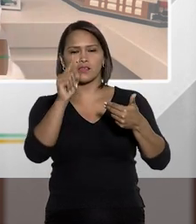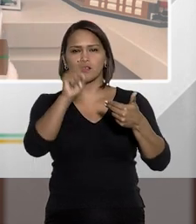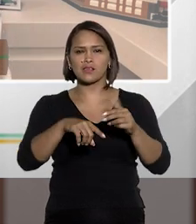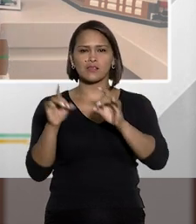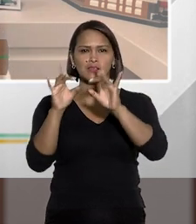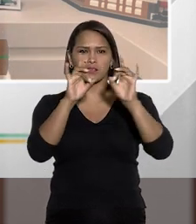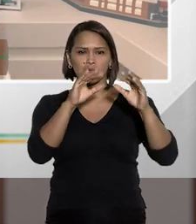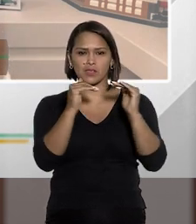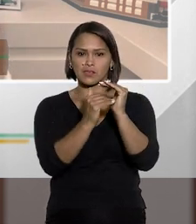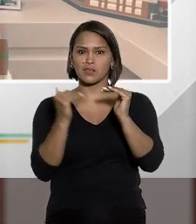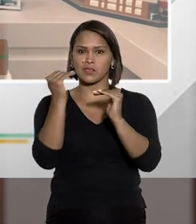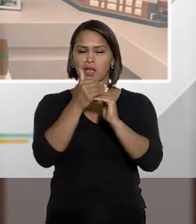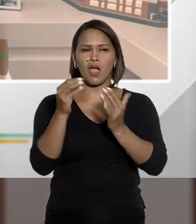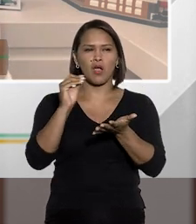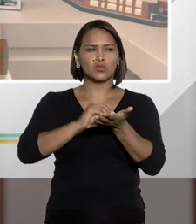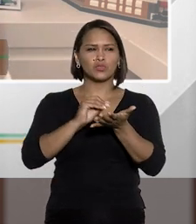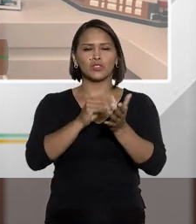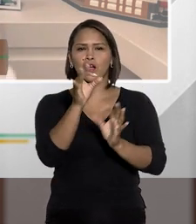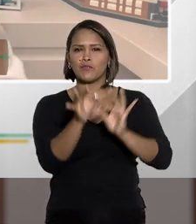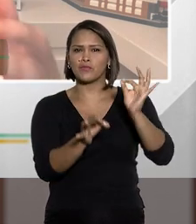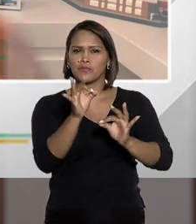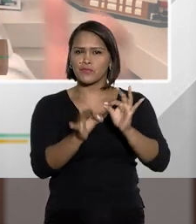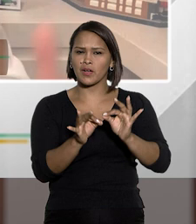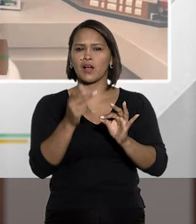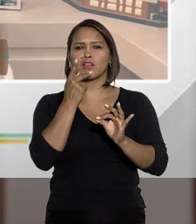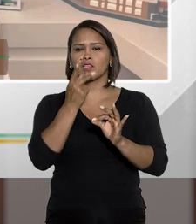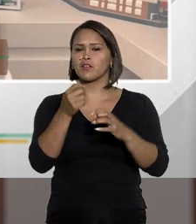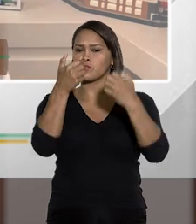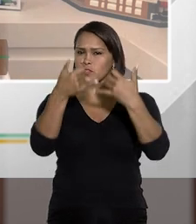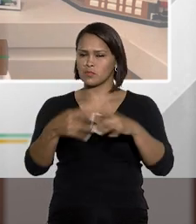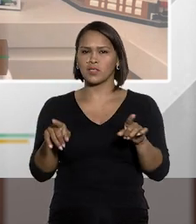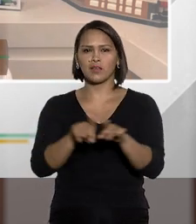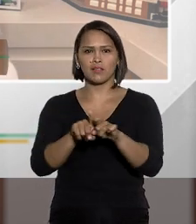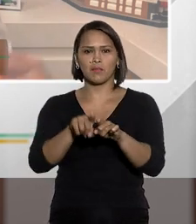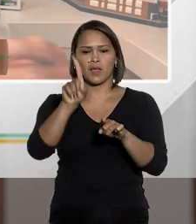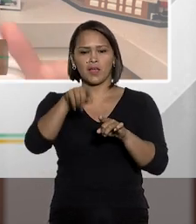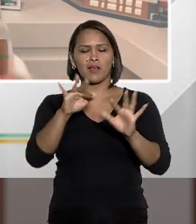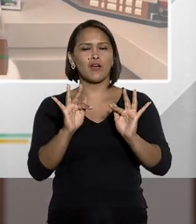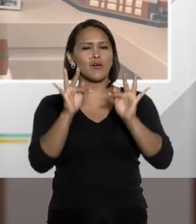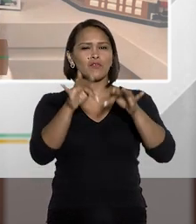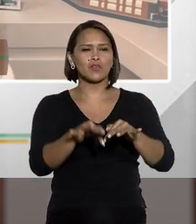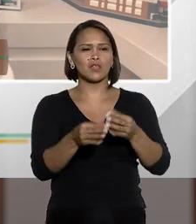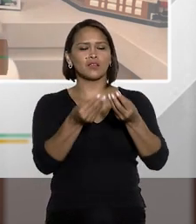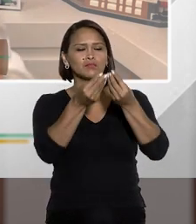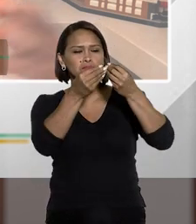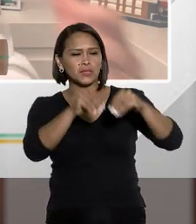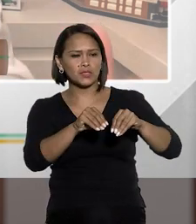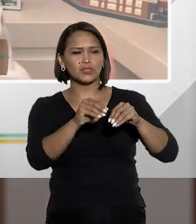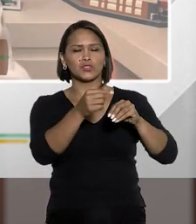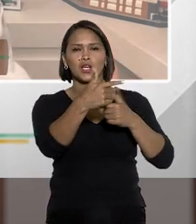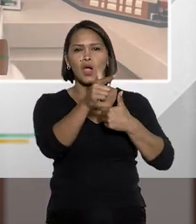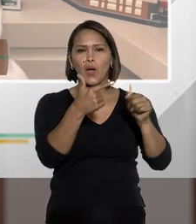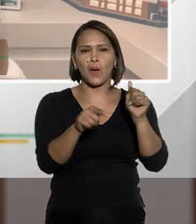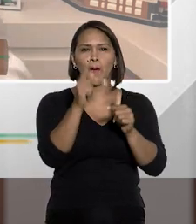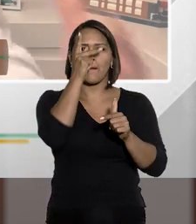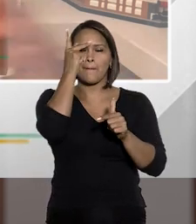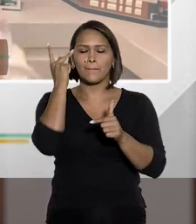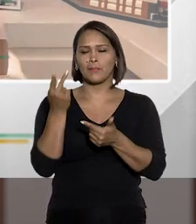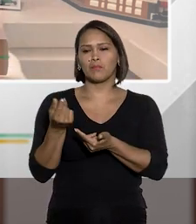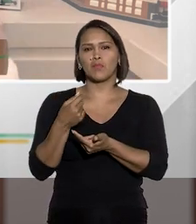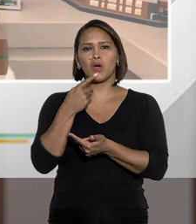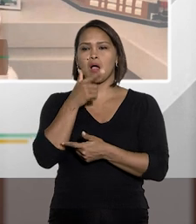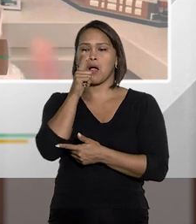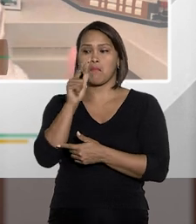elemento subjetivo especial do injusto, que nós vamos falar mais adiante, essa finalidade de prejudicar outrem,